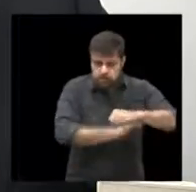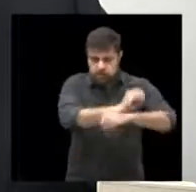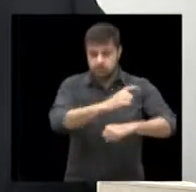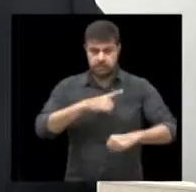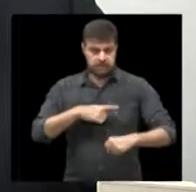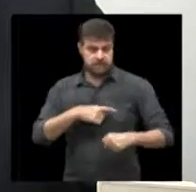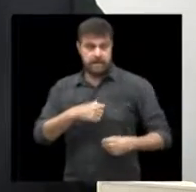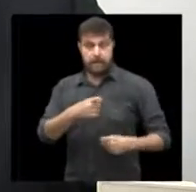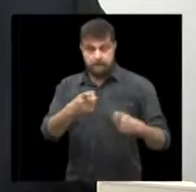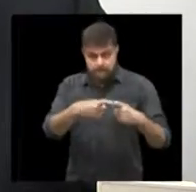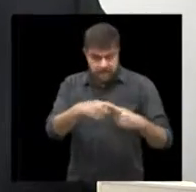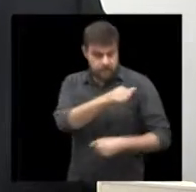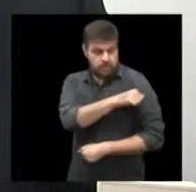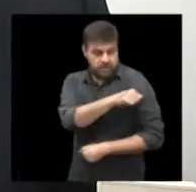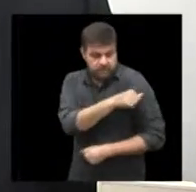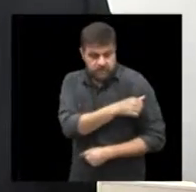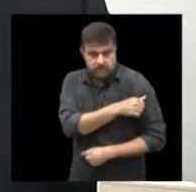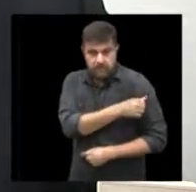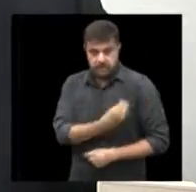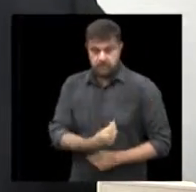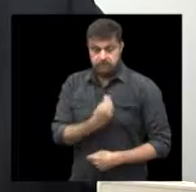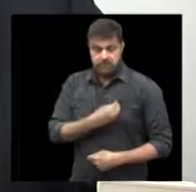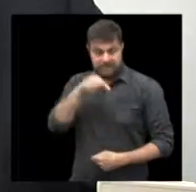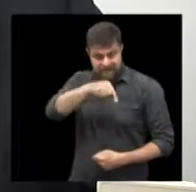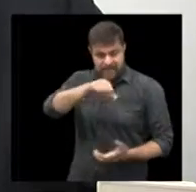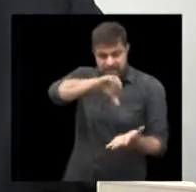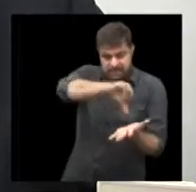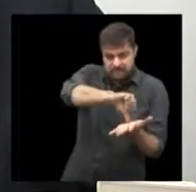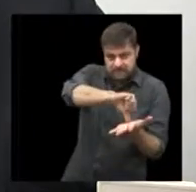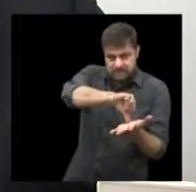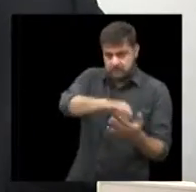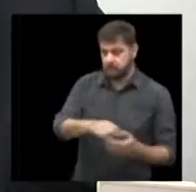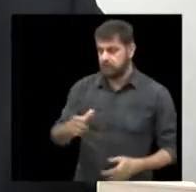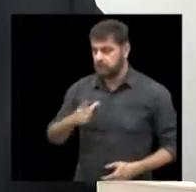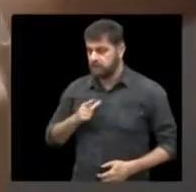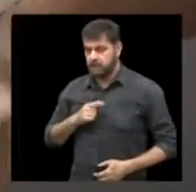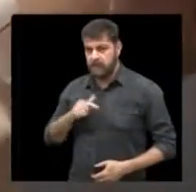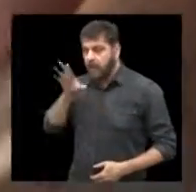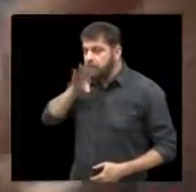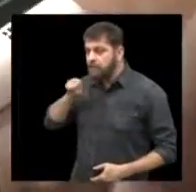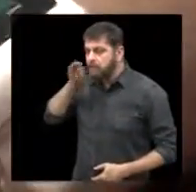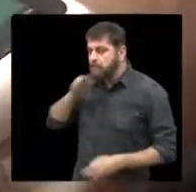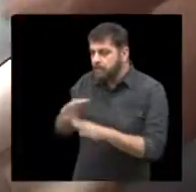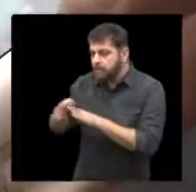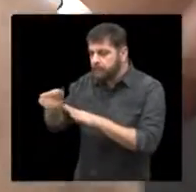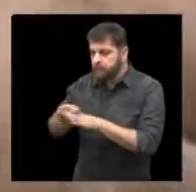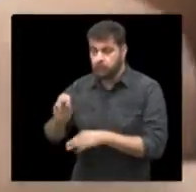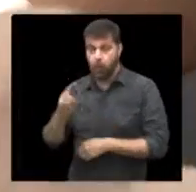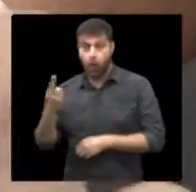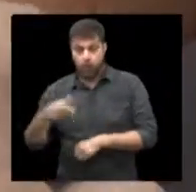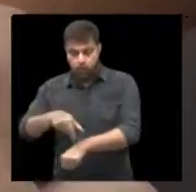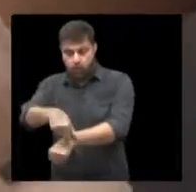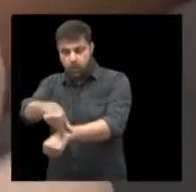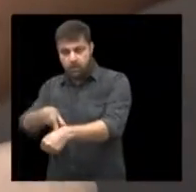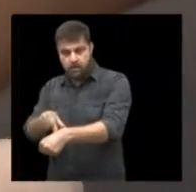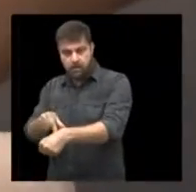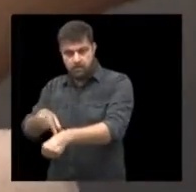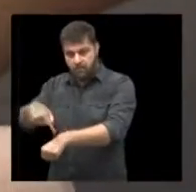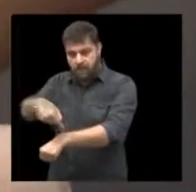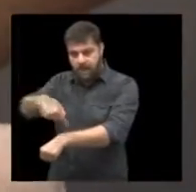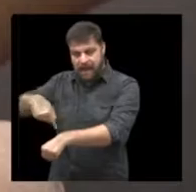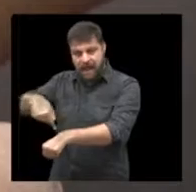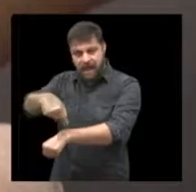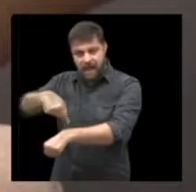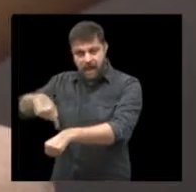médicos e enfermeiros acompanhando pode ser nesse equipamento dessa forma ou pode ser um relógio que ele coloca no pulso que tem a mesma